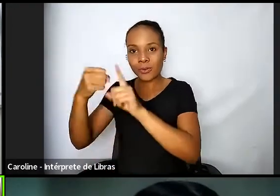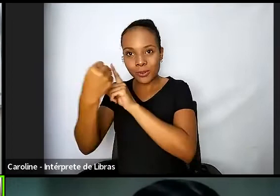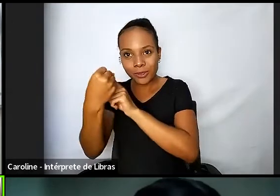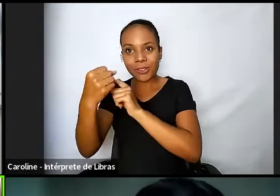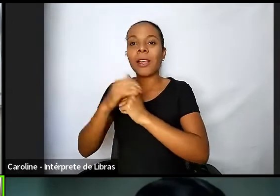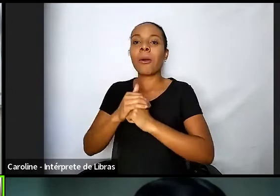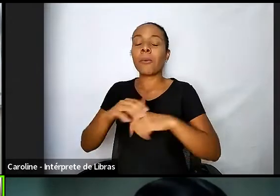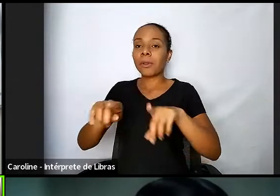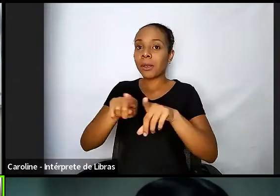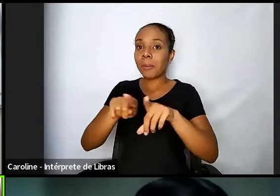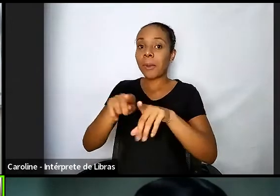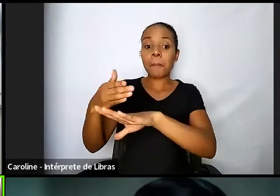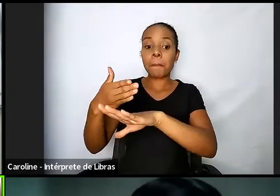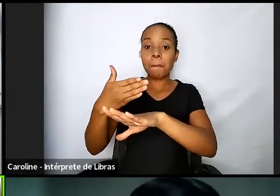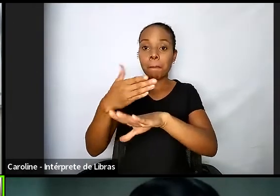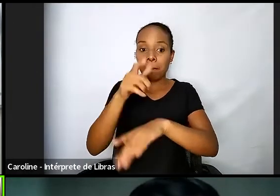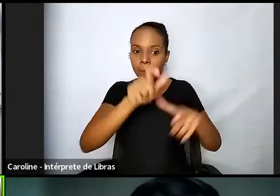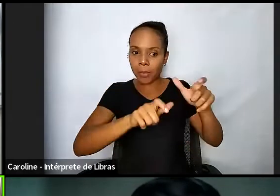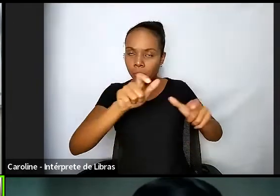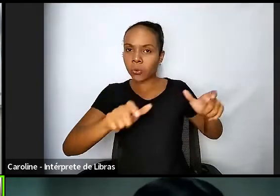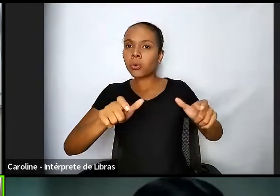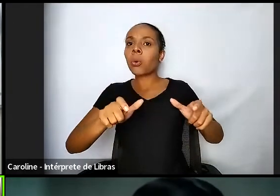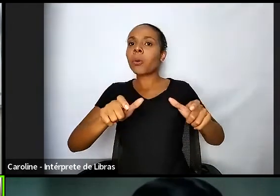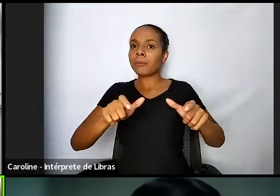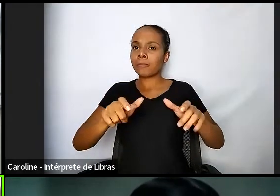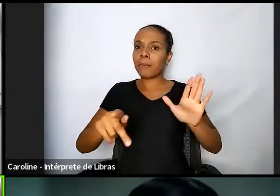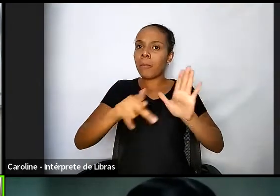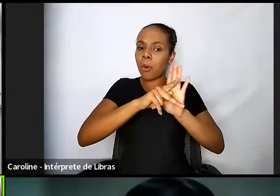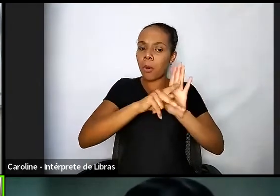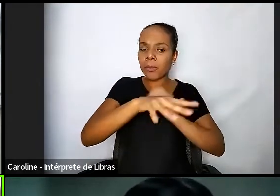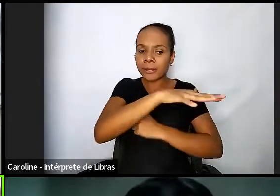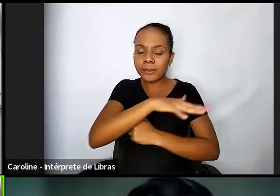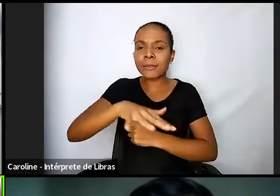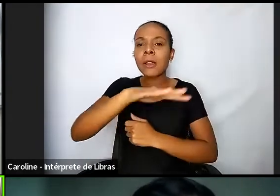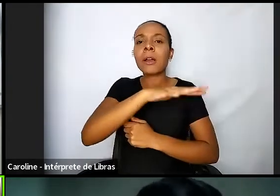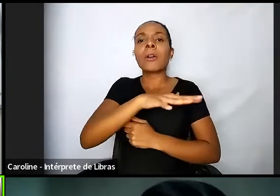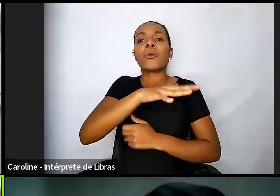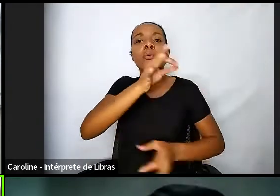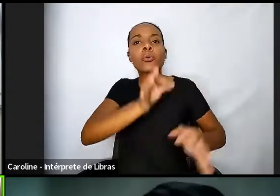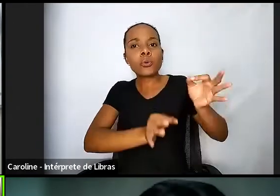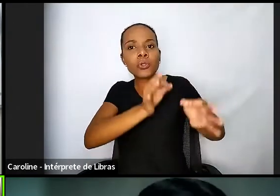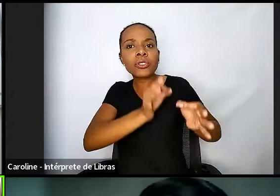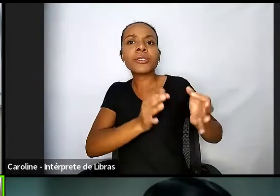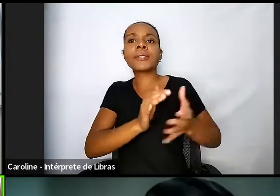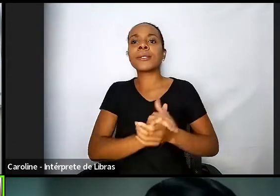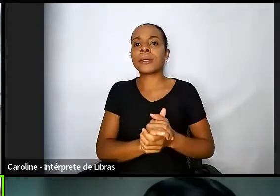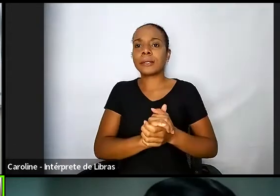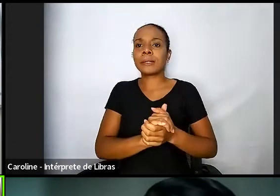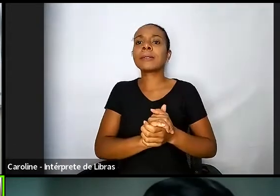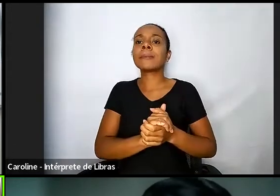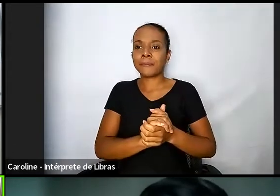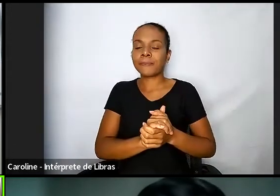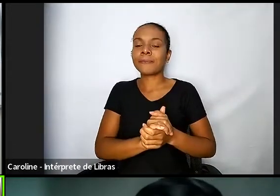justiça defensores ministérios públicos advocacia outros